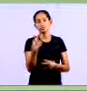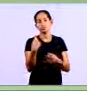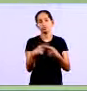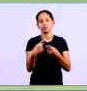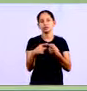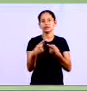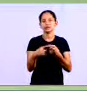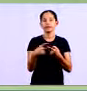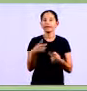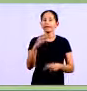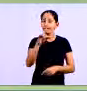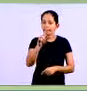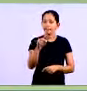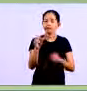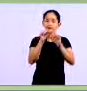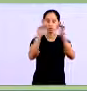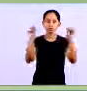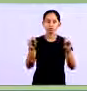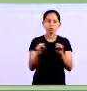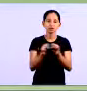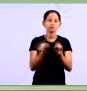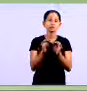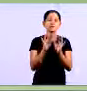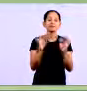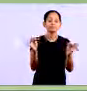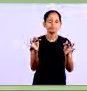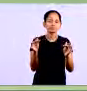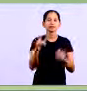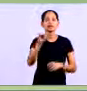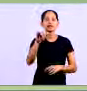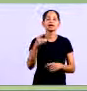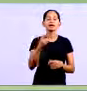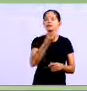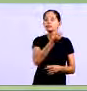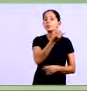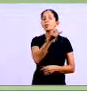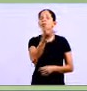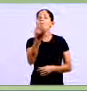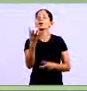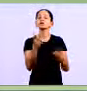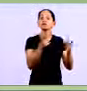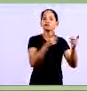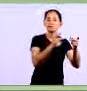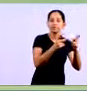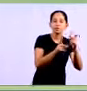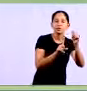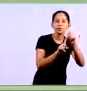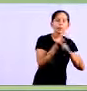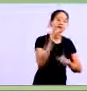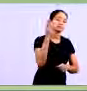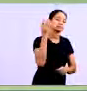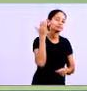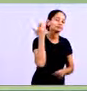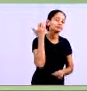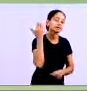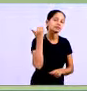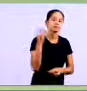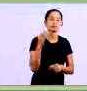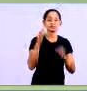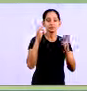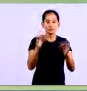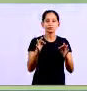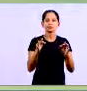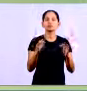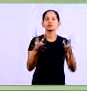sistemas mais conhecidos de puxar estoques é o estoque para demanda em que os níveis de investimento são mantidos